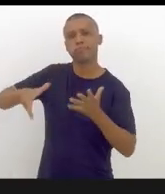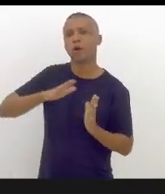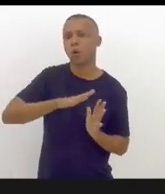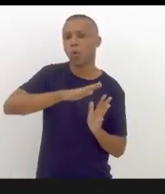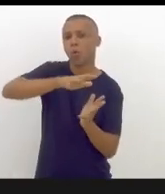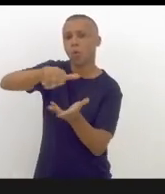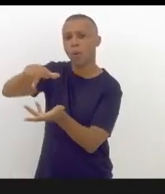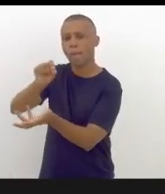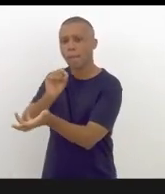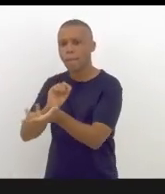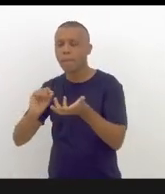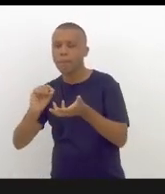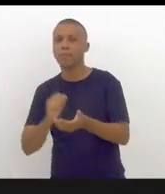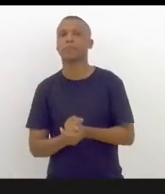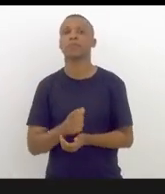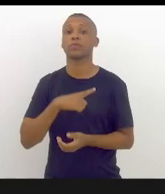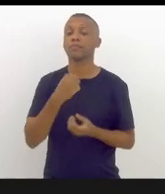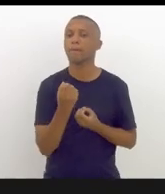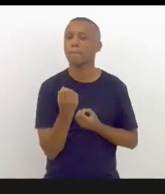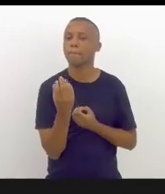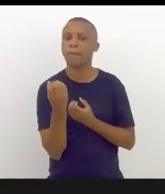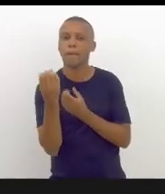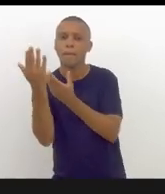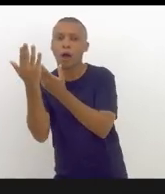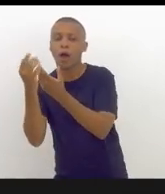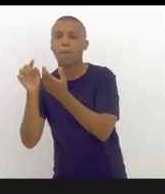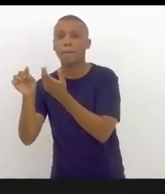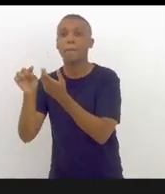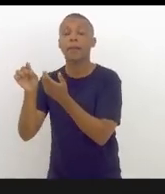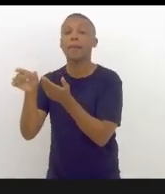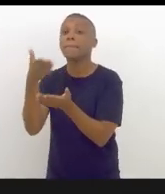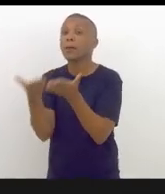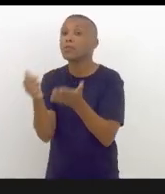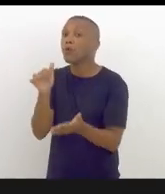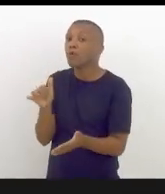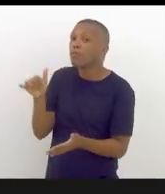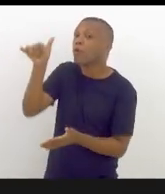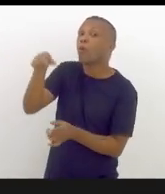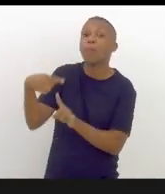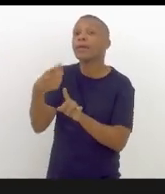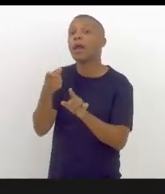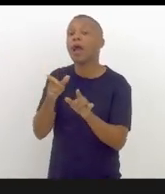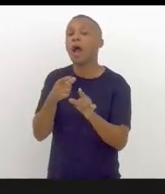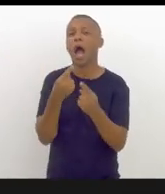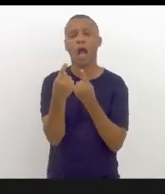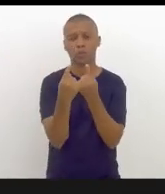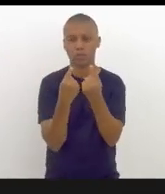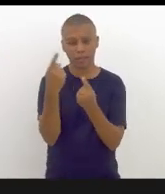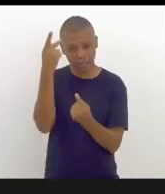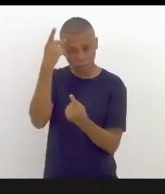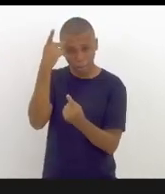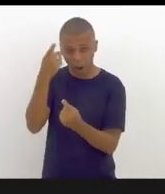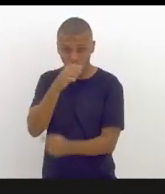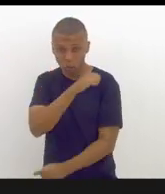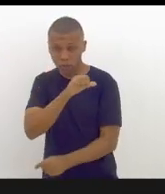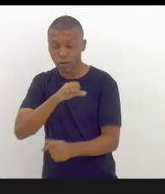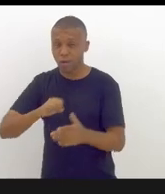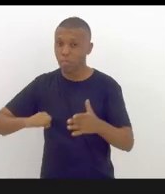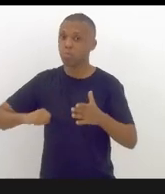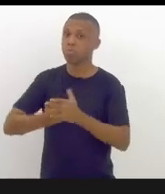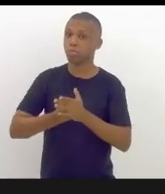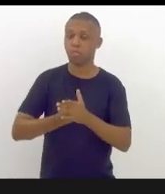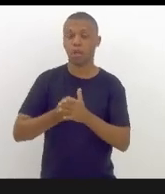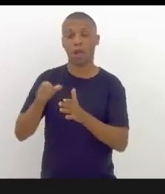menina viajando para disputar o UFC, perdeu o voo porque fecharam as rodovias de São Paulo e do Rio de Janeiro. É absurdo. Um